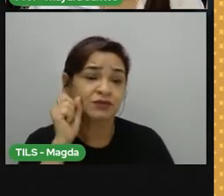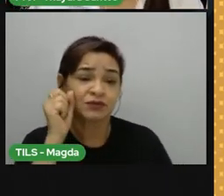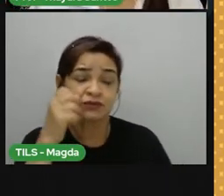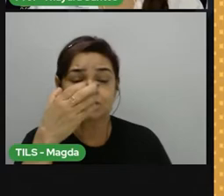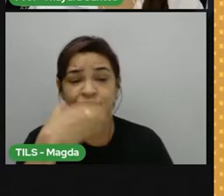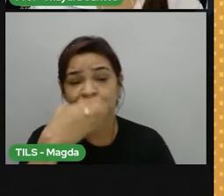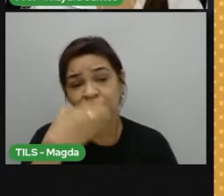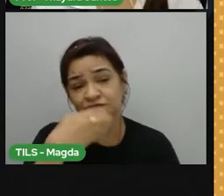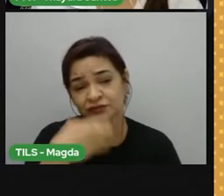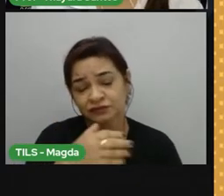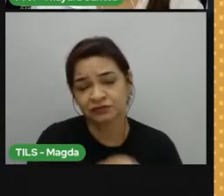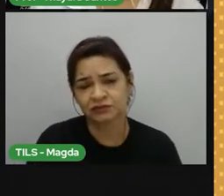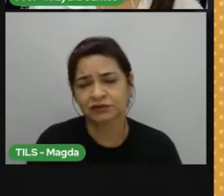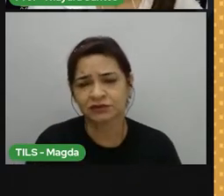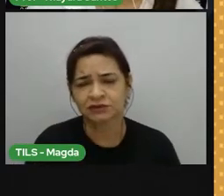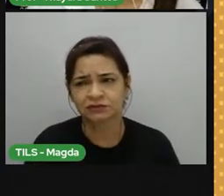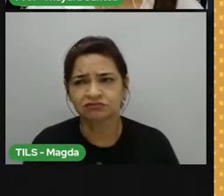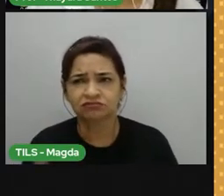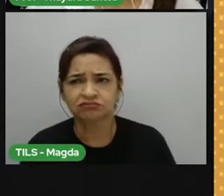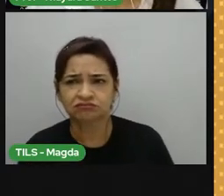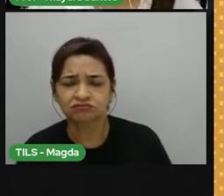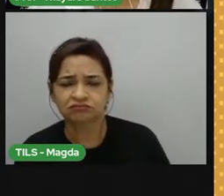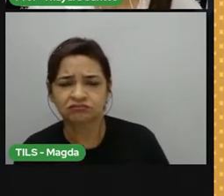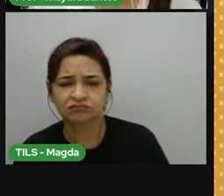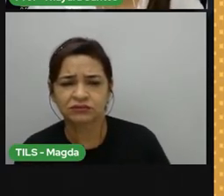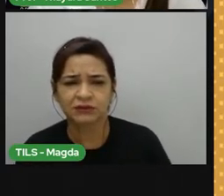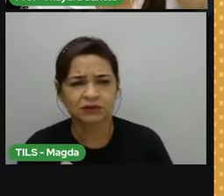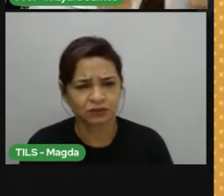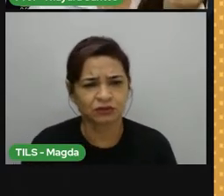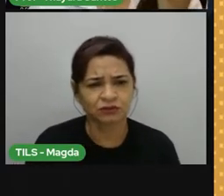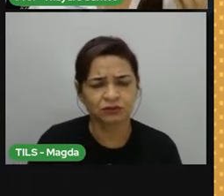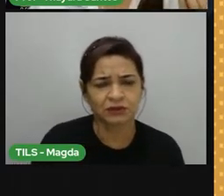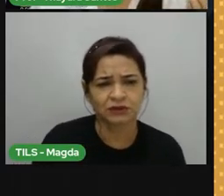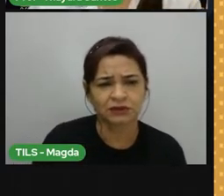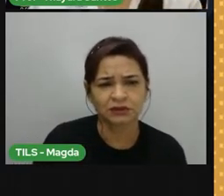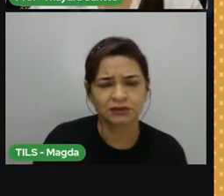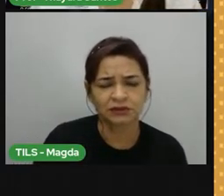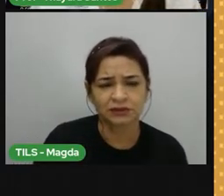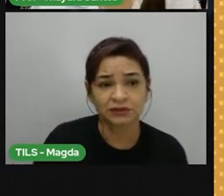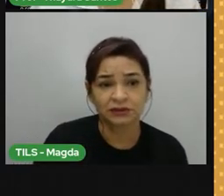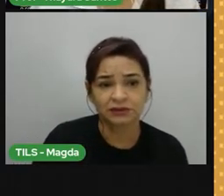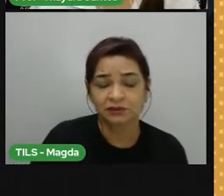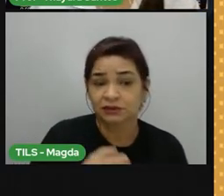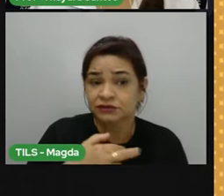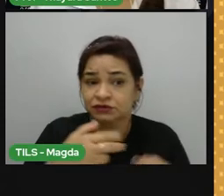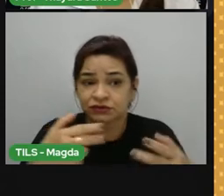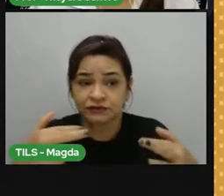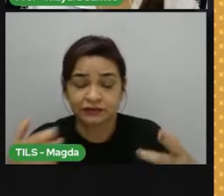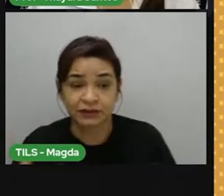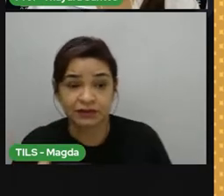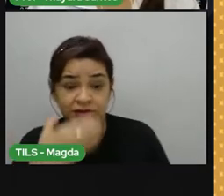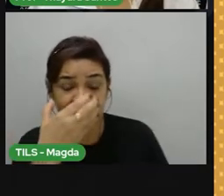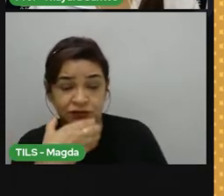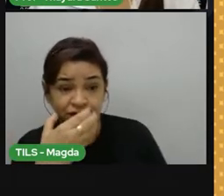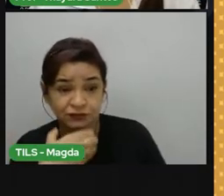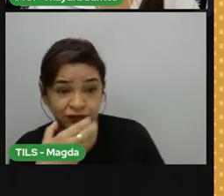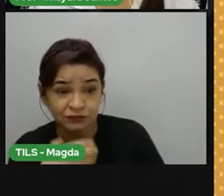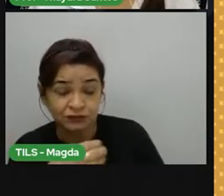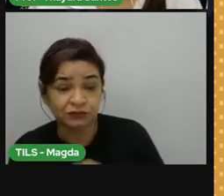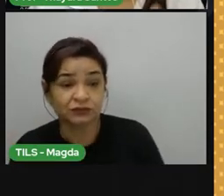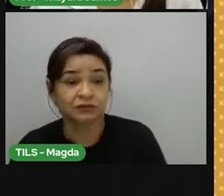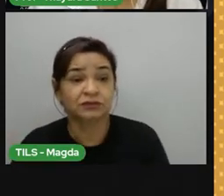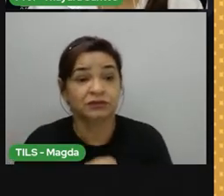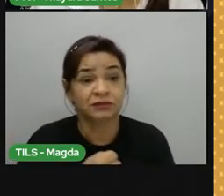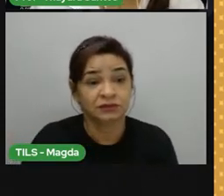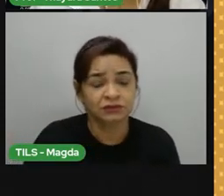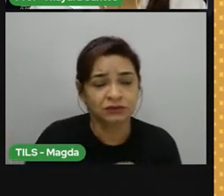da estação. Então, aquelas frutas, como elas são abundantes ali naquela estação,